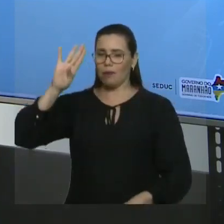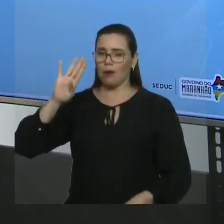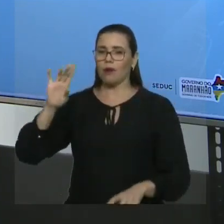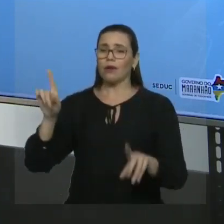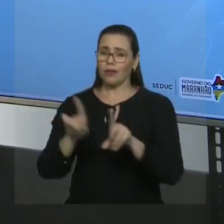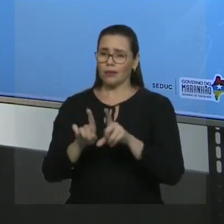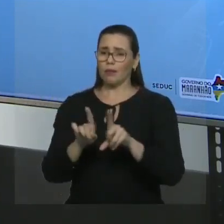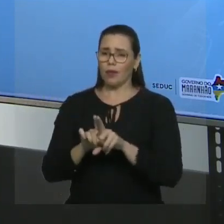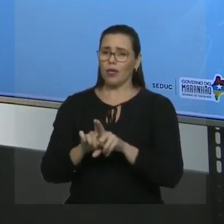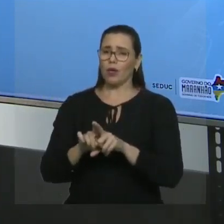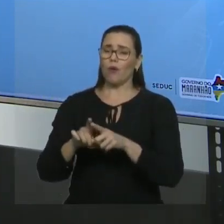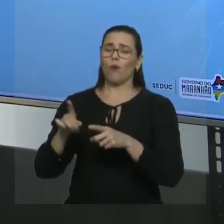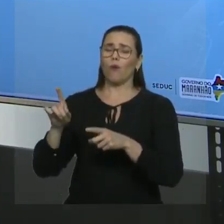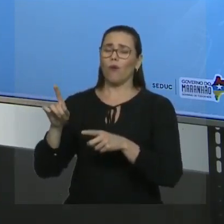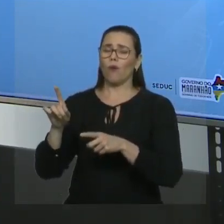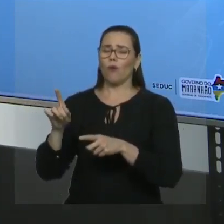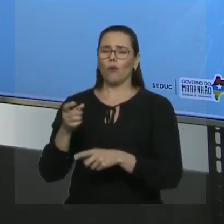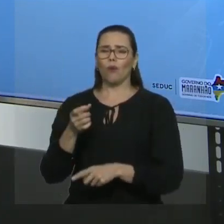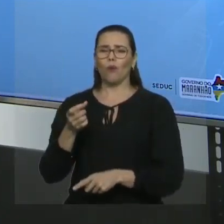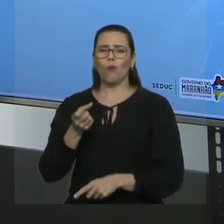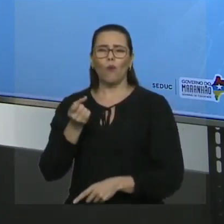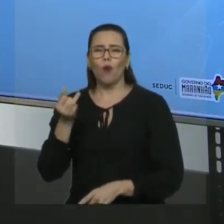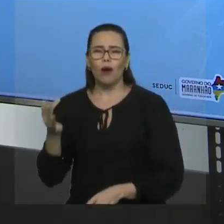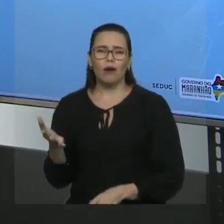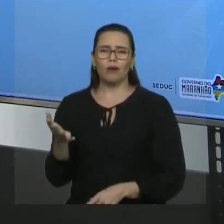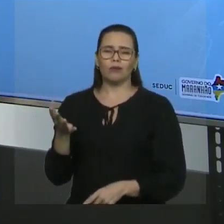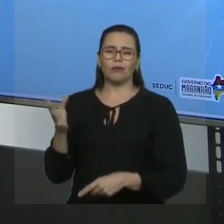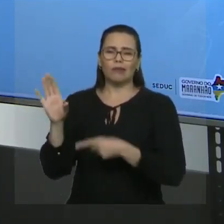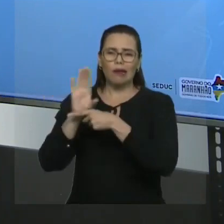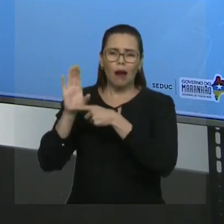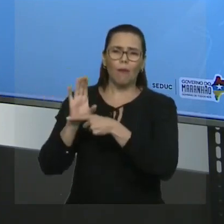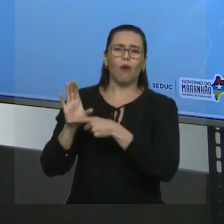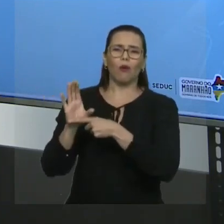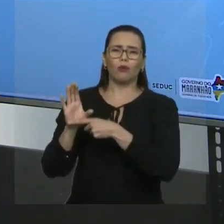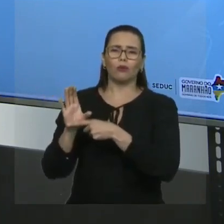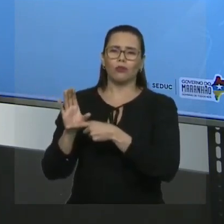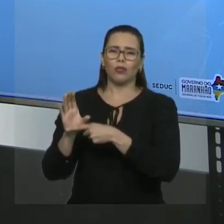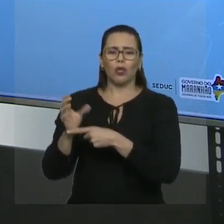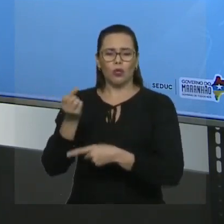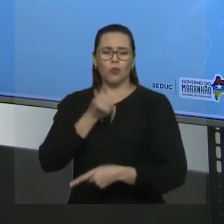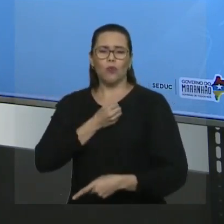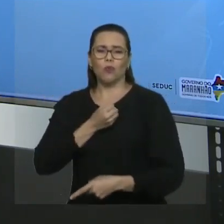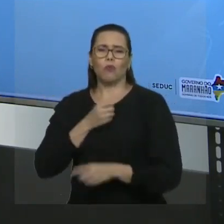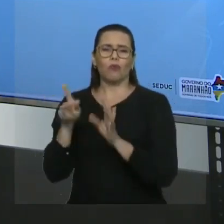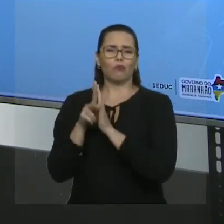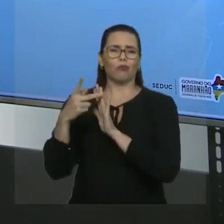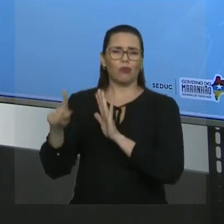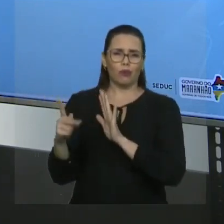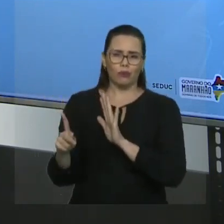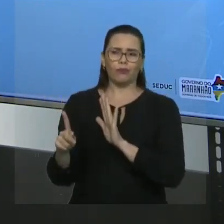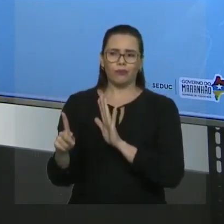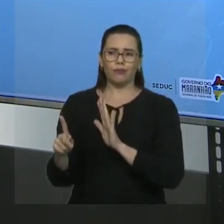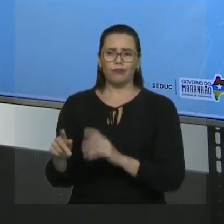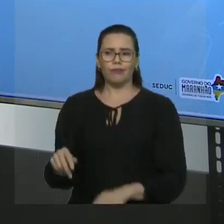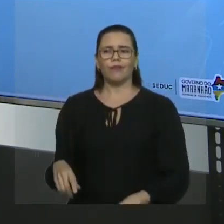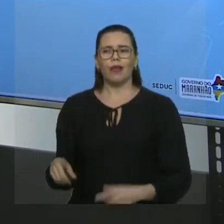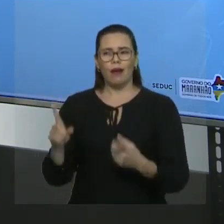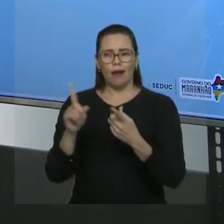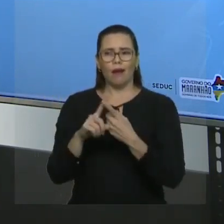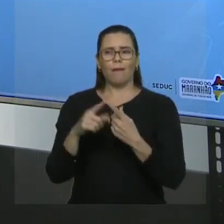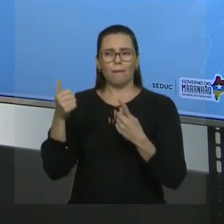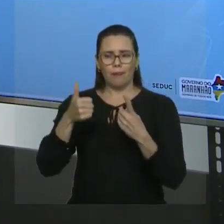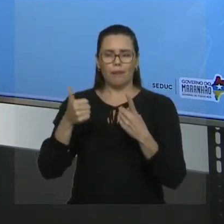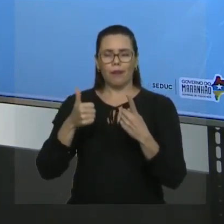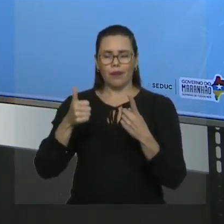do composto orgânico. Se é o hidrocarboneto de cadeia ramificada, a primeira regra é achar a cadeia principal. Você já sabe como localiza a cadeia